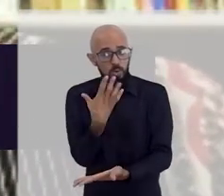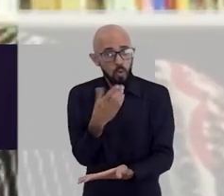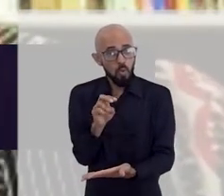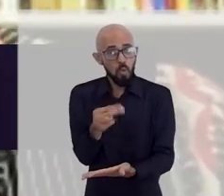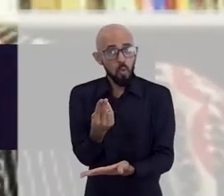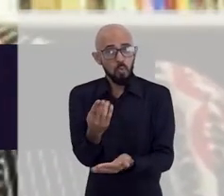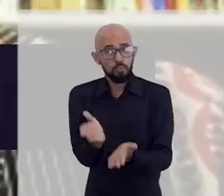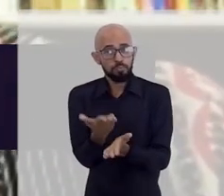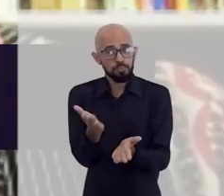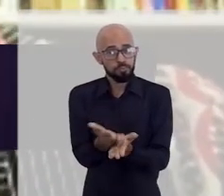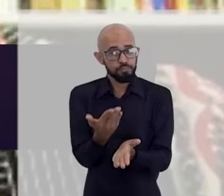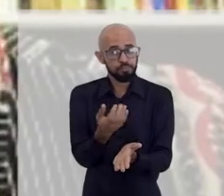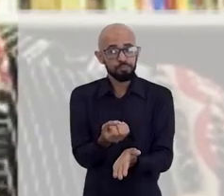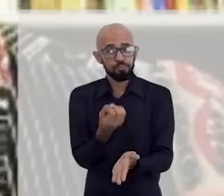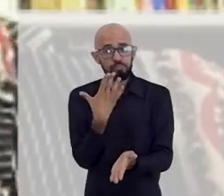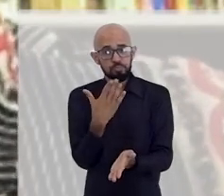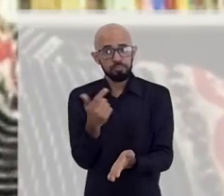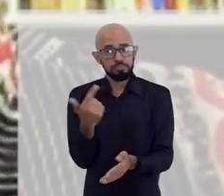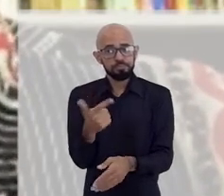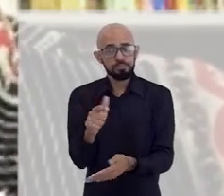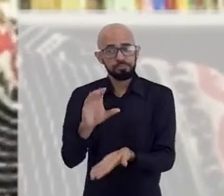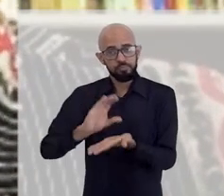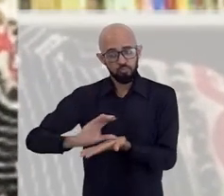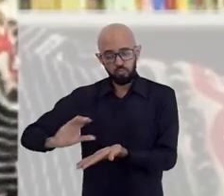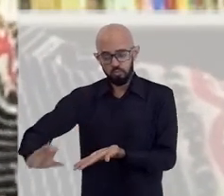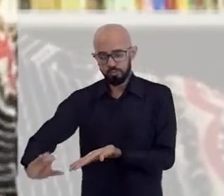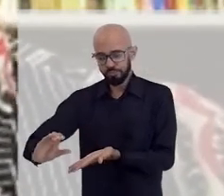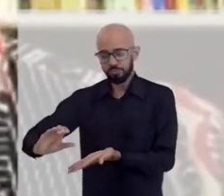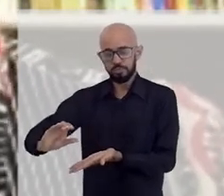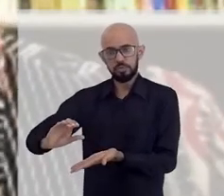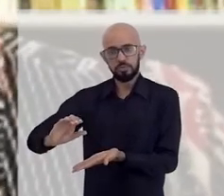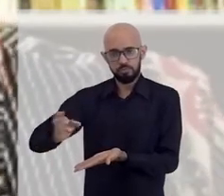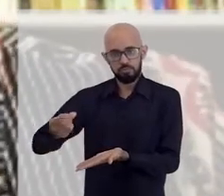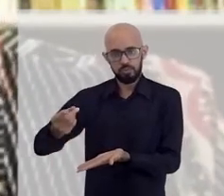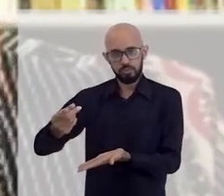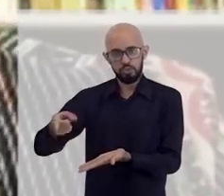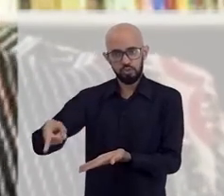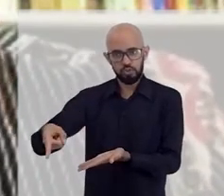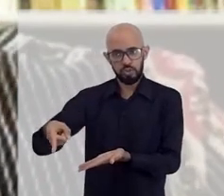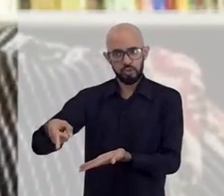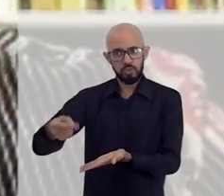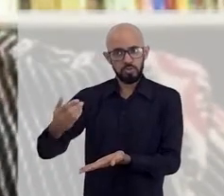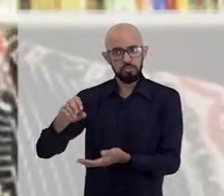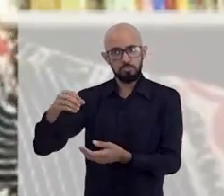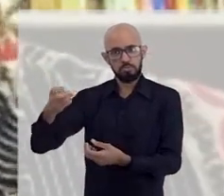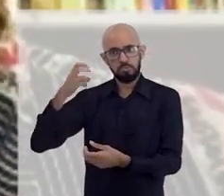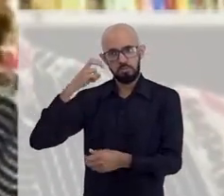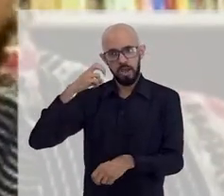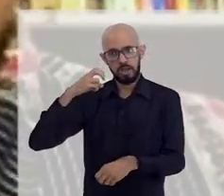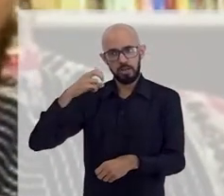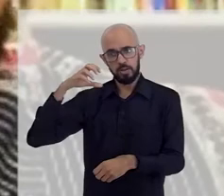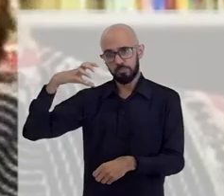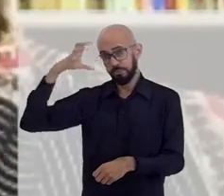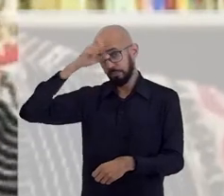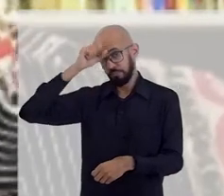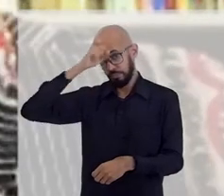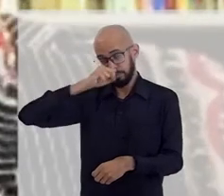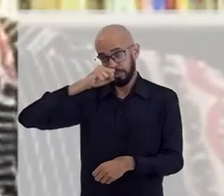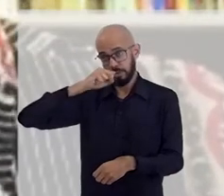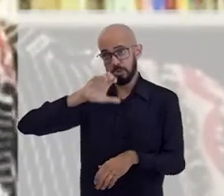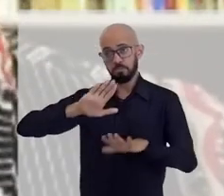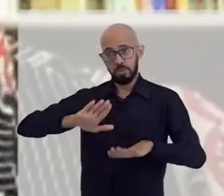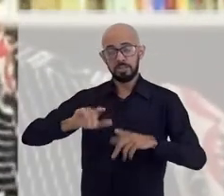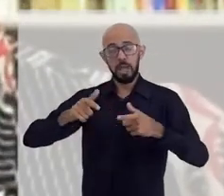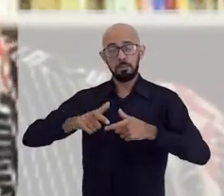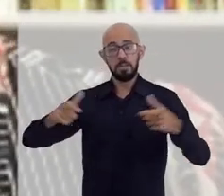não têm aquele capital cultural tradicional e considerado o capital cultural importante. Embora muitas dessas pessoas